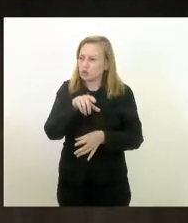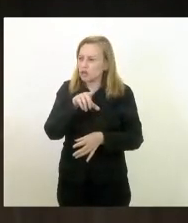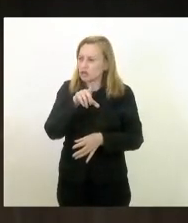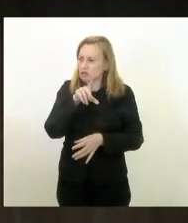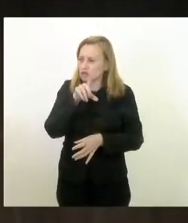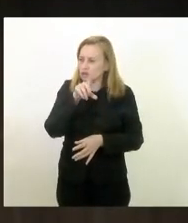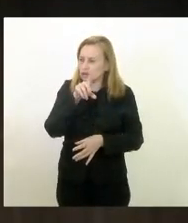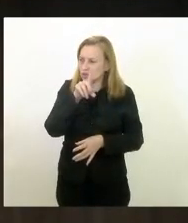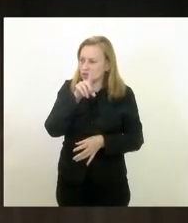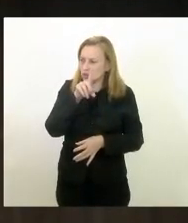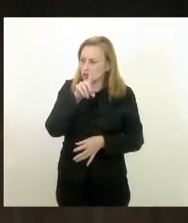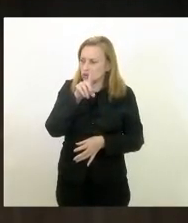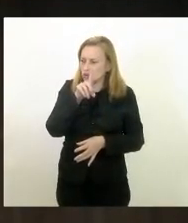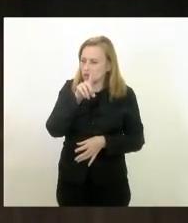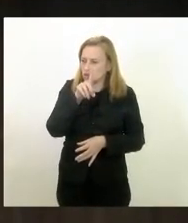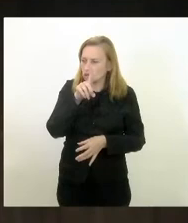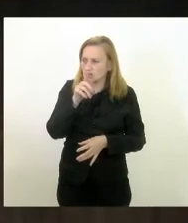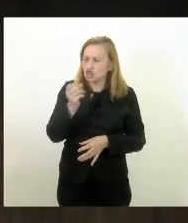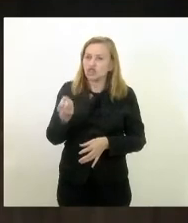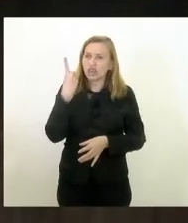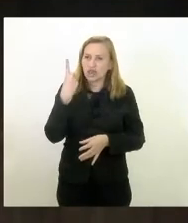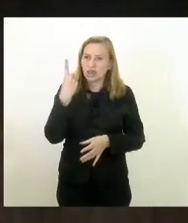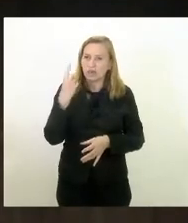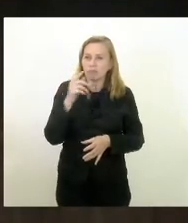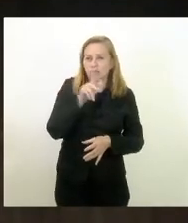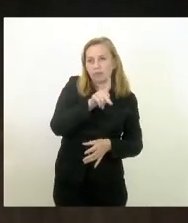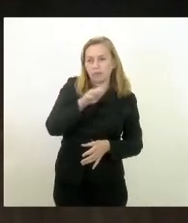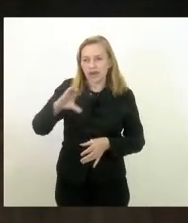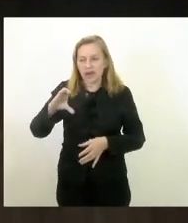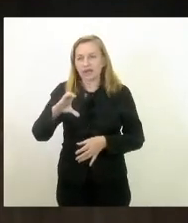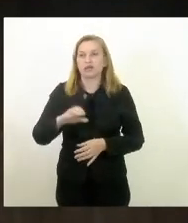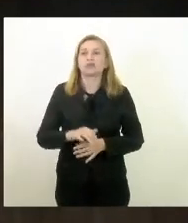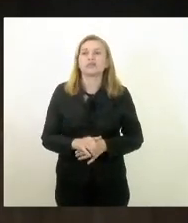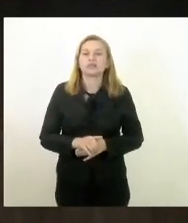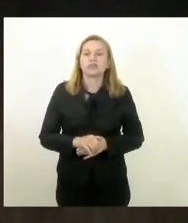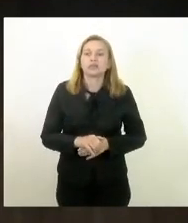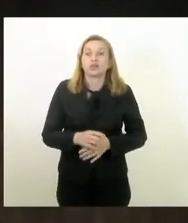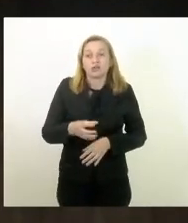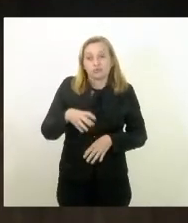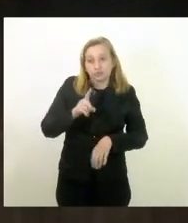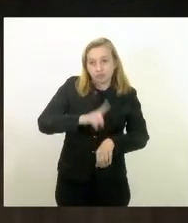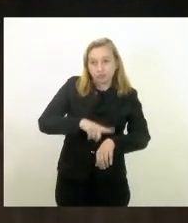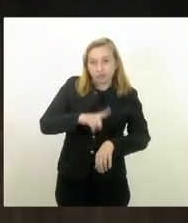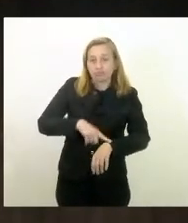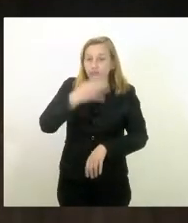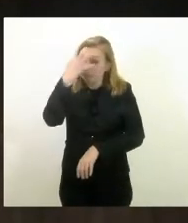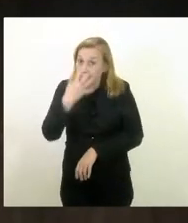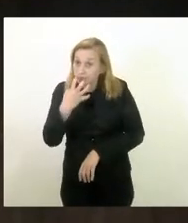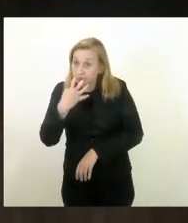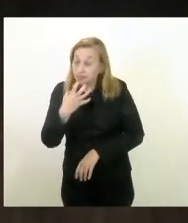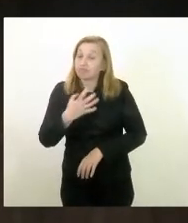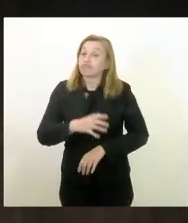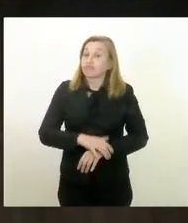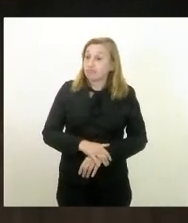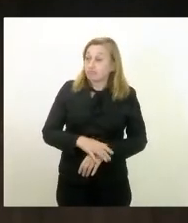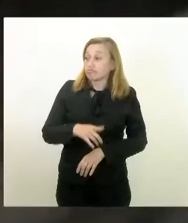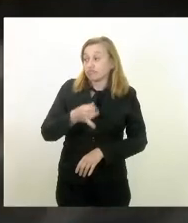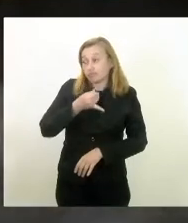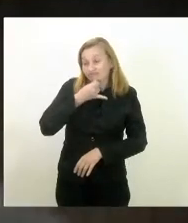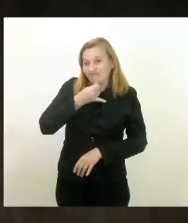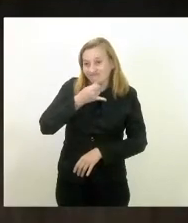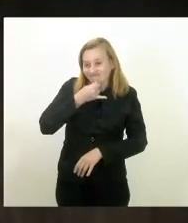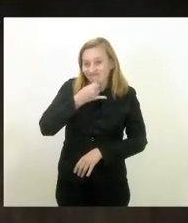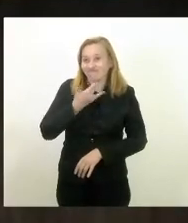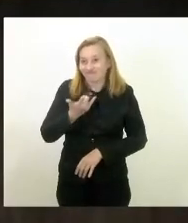impresso então eu quero aqui dizer que esse país viveu momentos graves momentos soturnos momentos sombrios né de